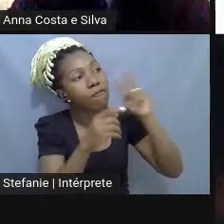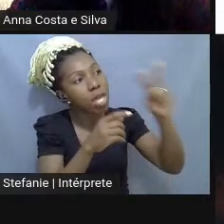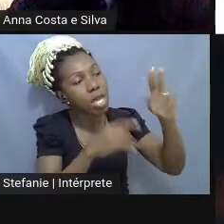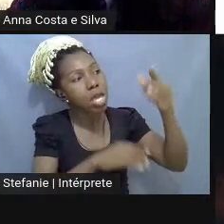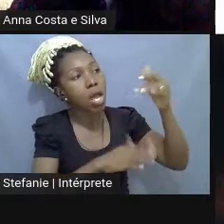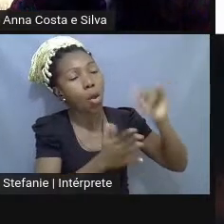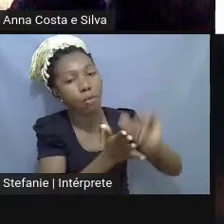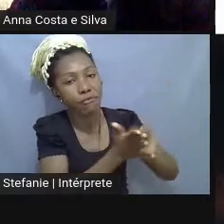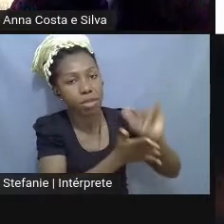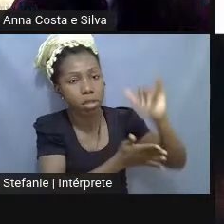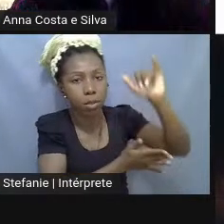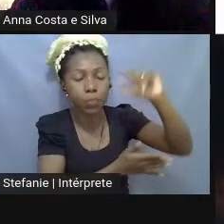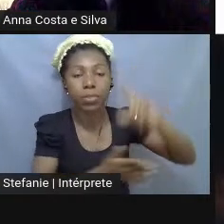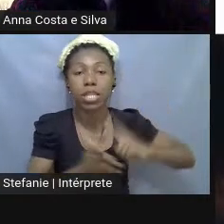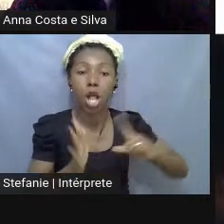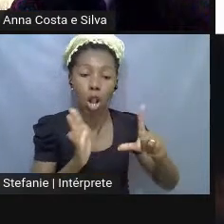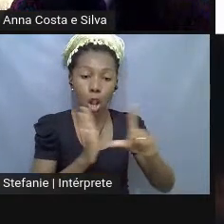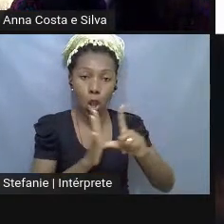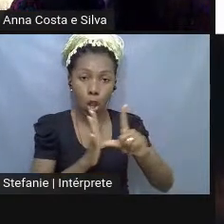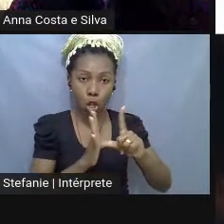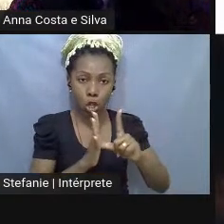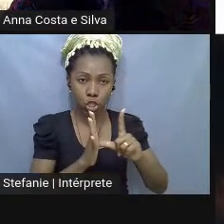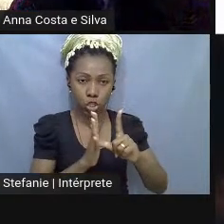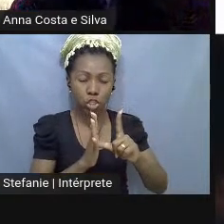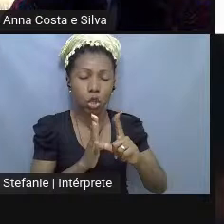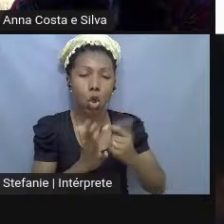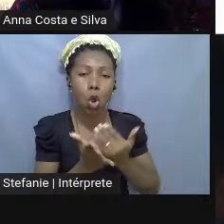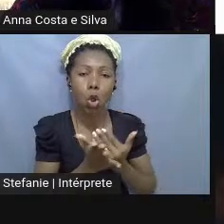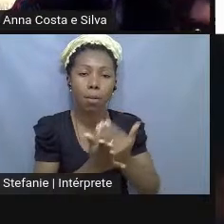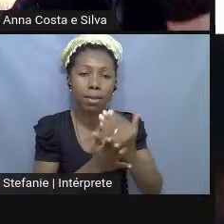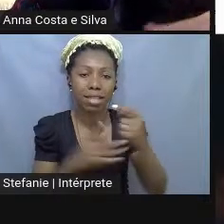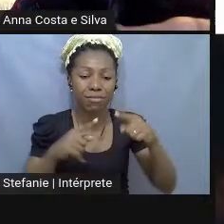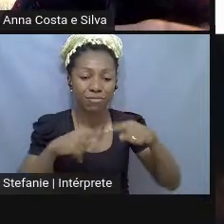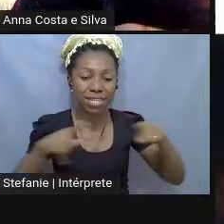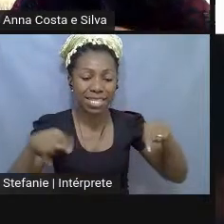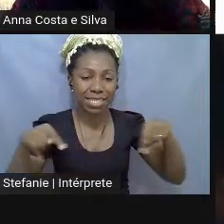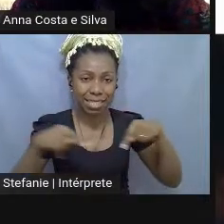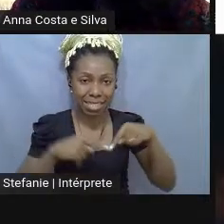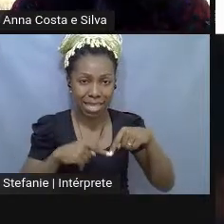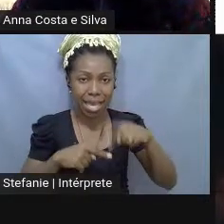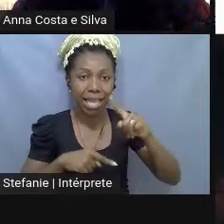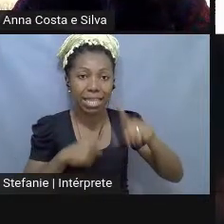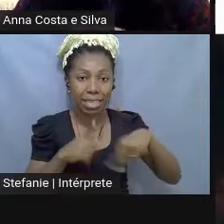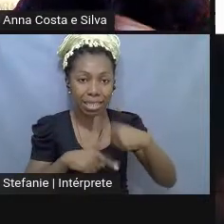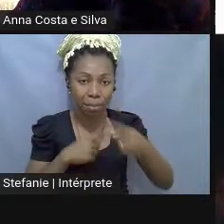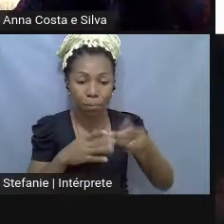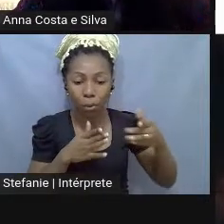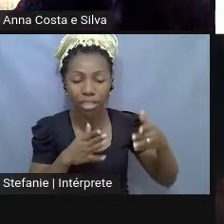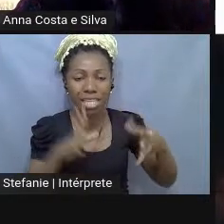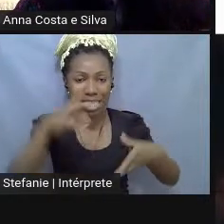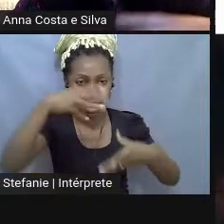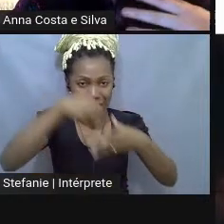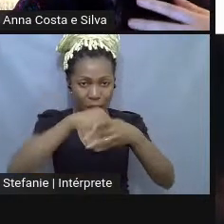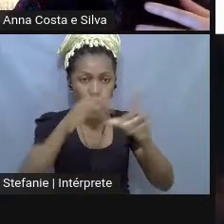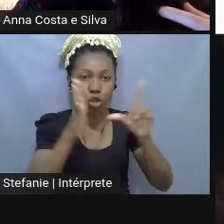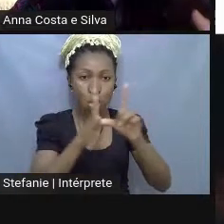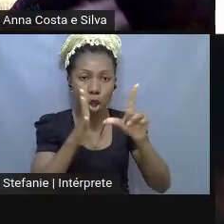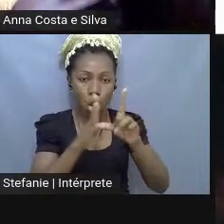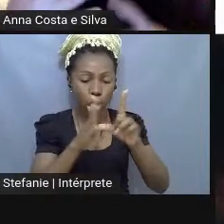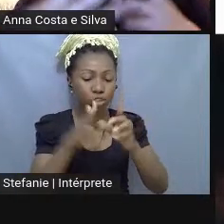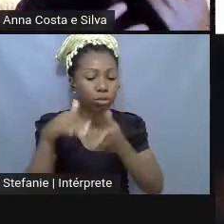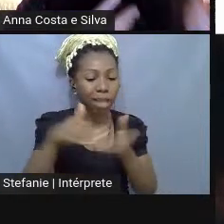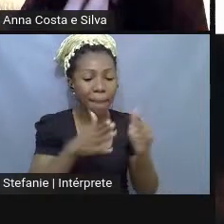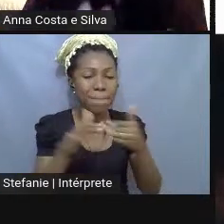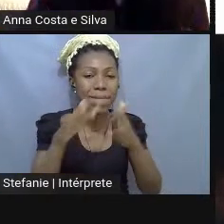o da toque-stoque começava na sala de estar e depois ia passando pelos cômodos, pelo quarto infantil e